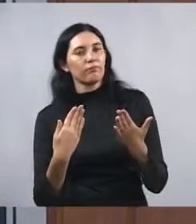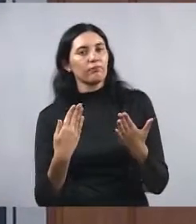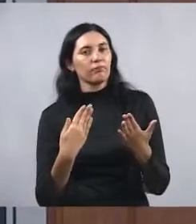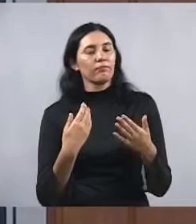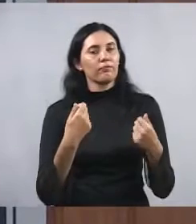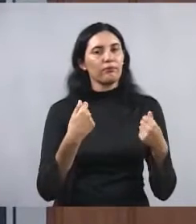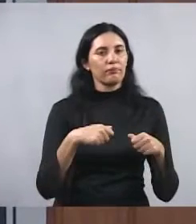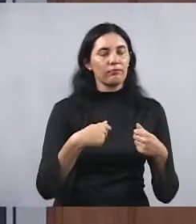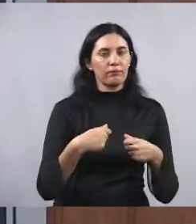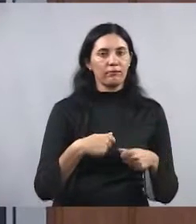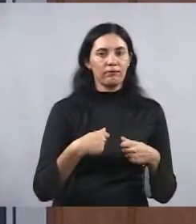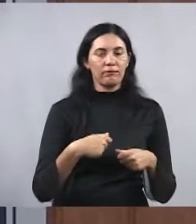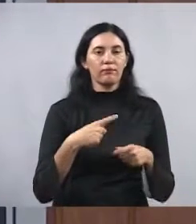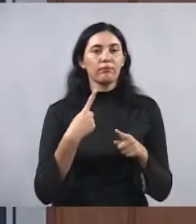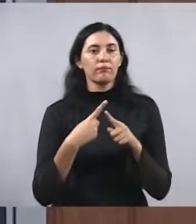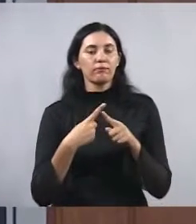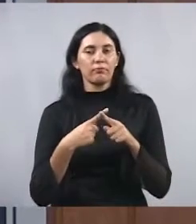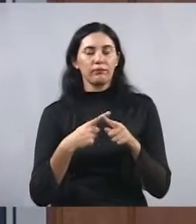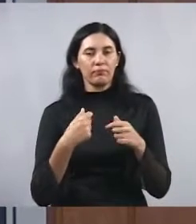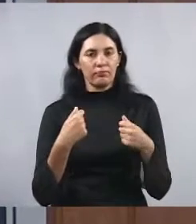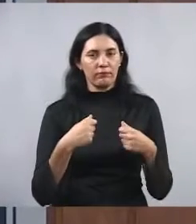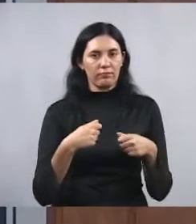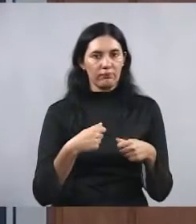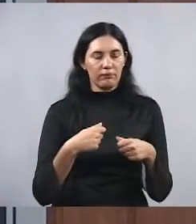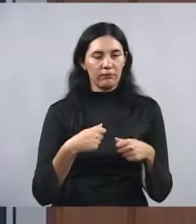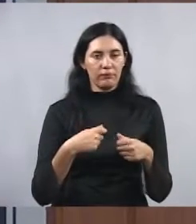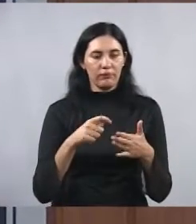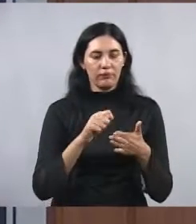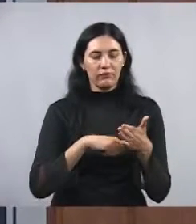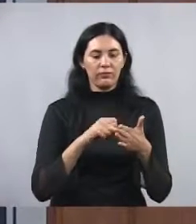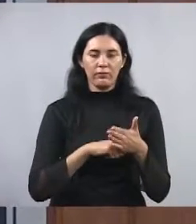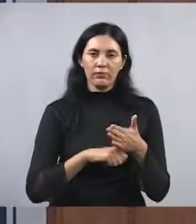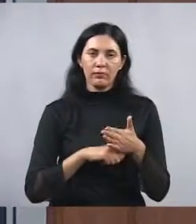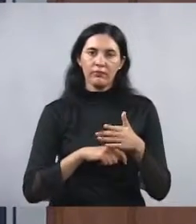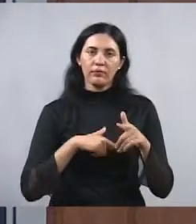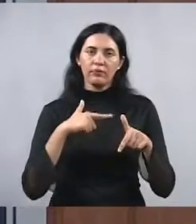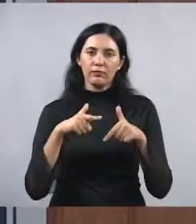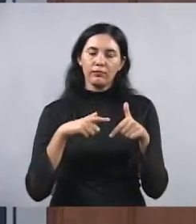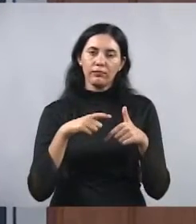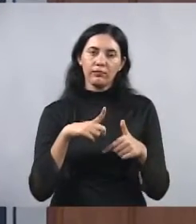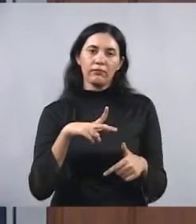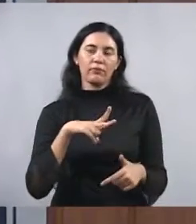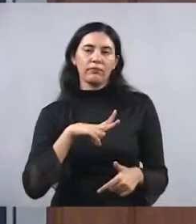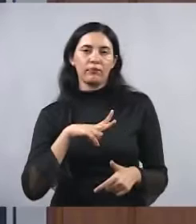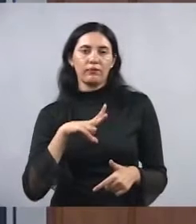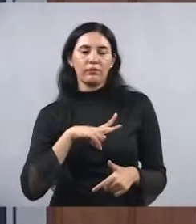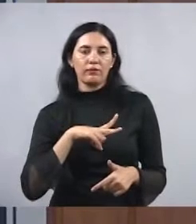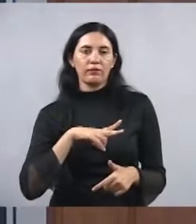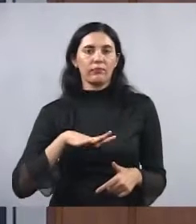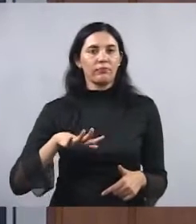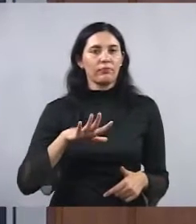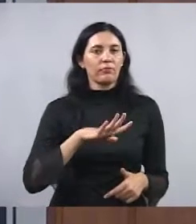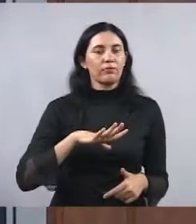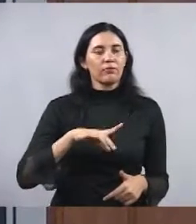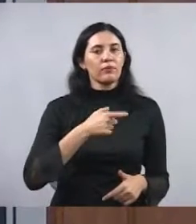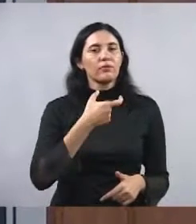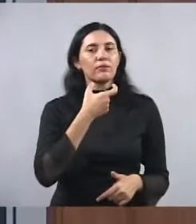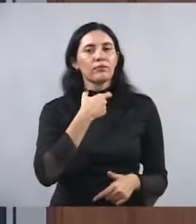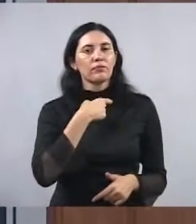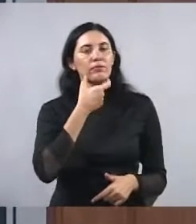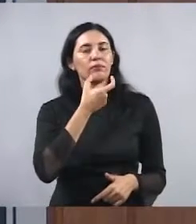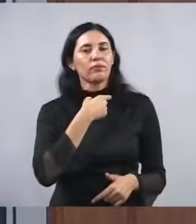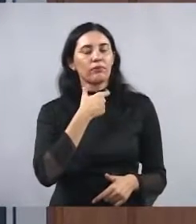da contratação de um serviço privado nesta área de fonoaudiologia,